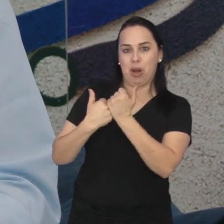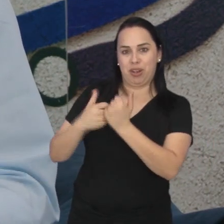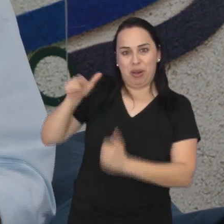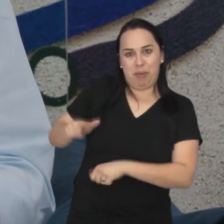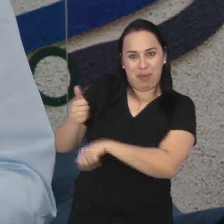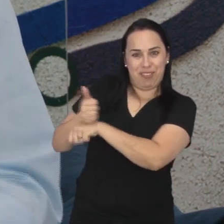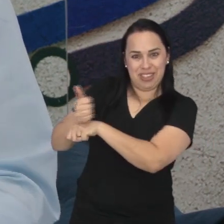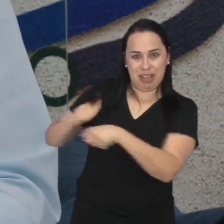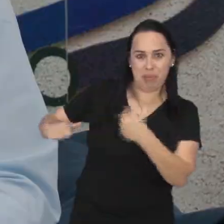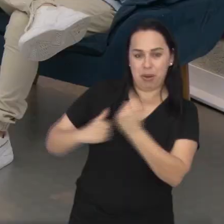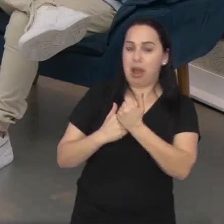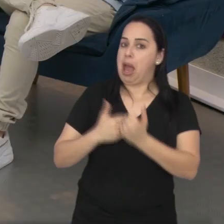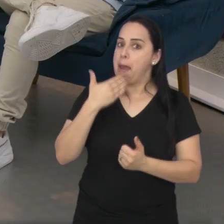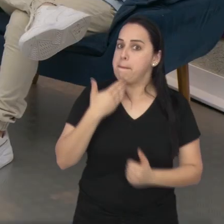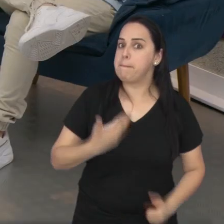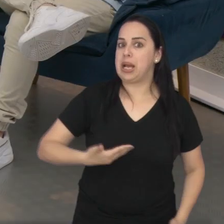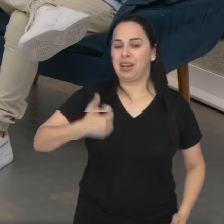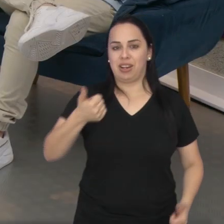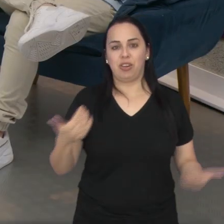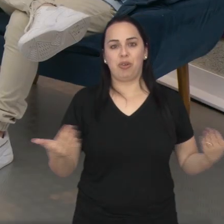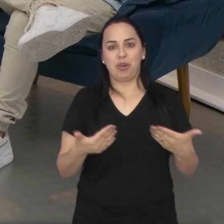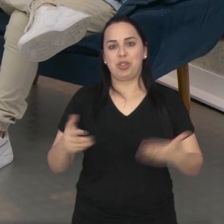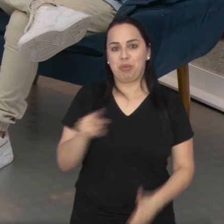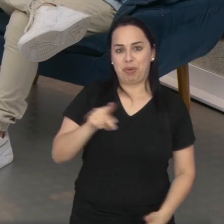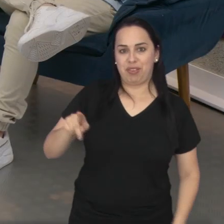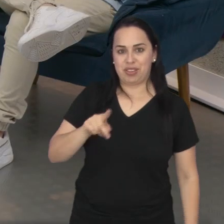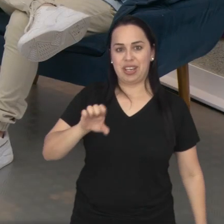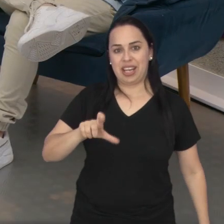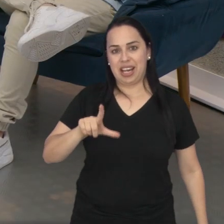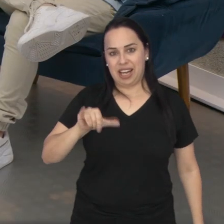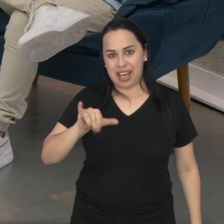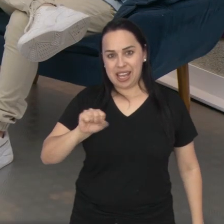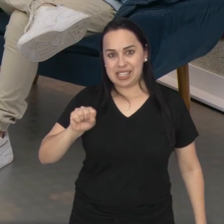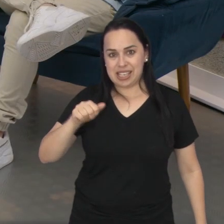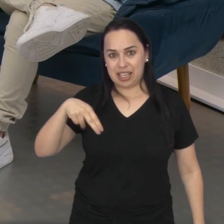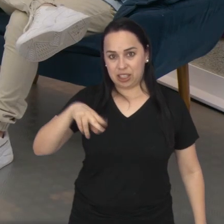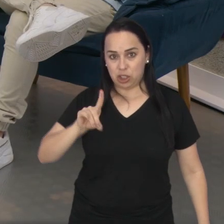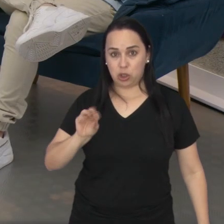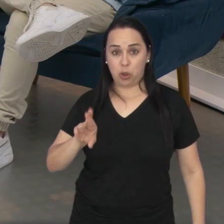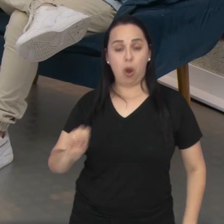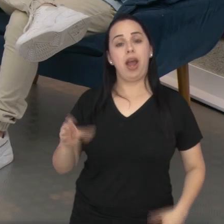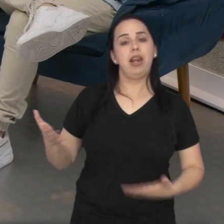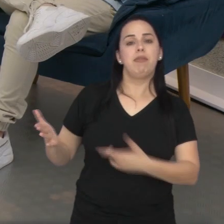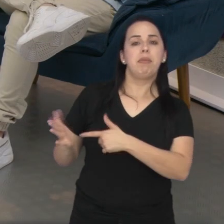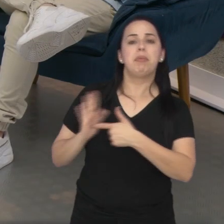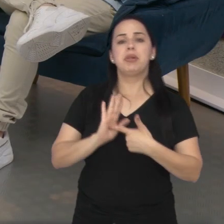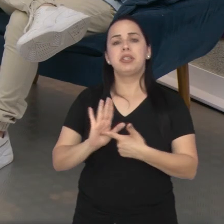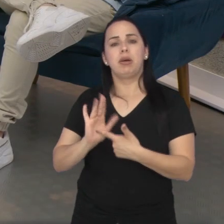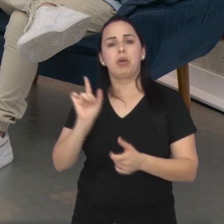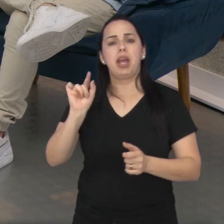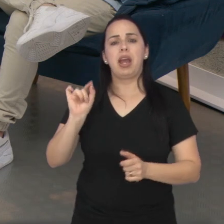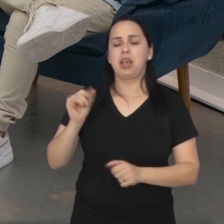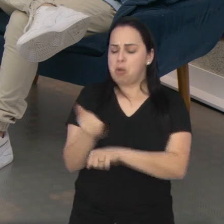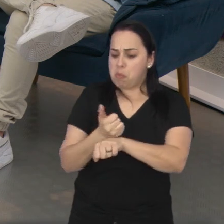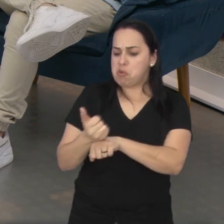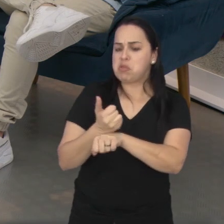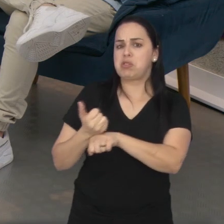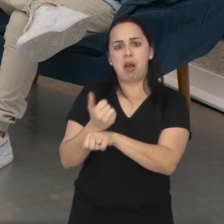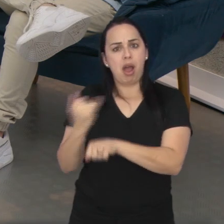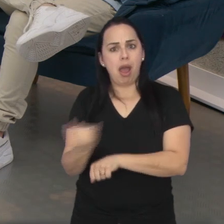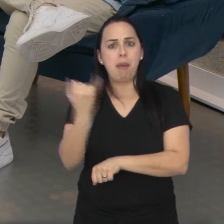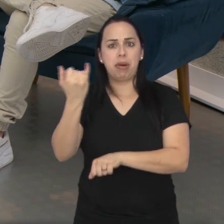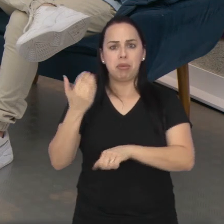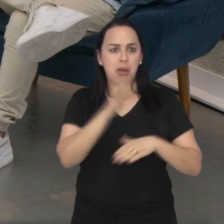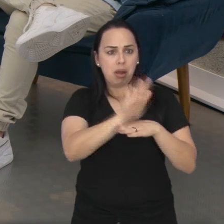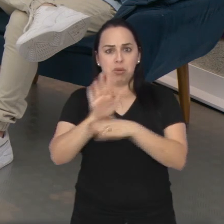física, melhor ainda. Hoje, o professor Alessandro Lima nos conduz no programa, mostrando a importância desse profissional